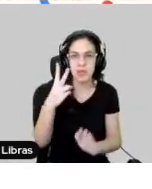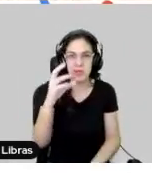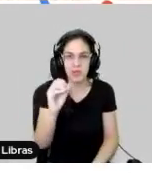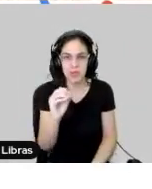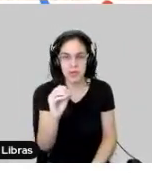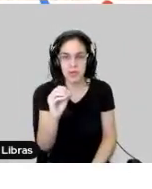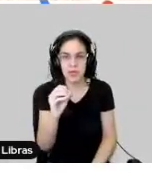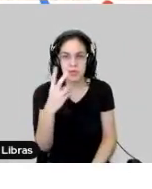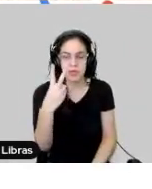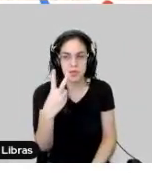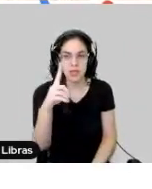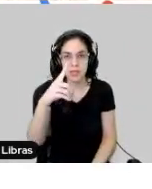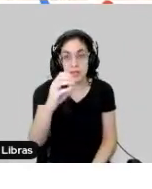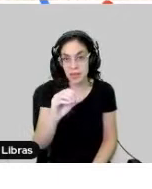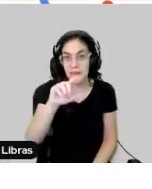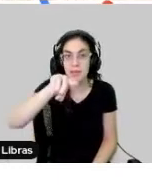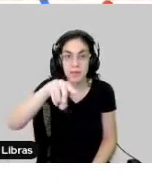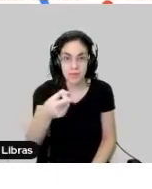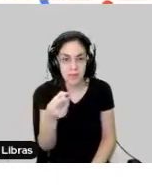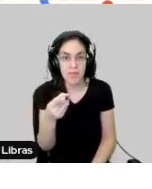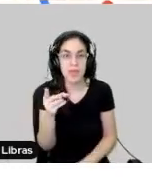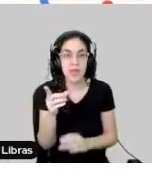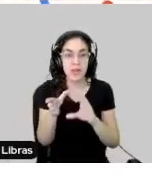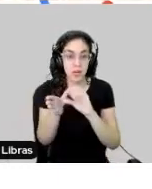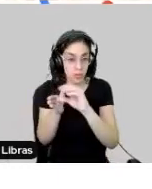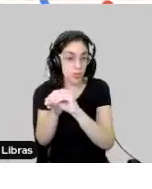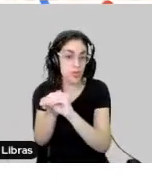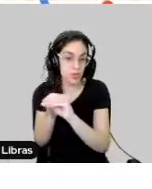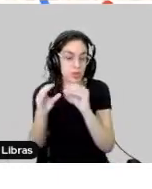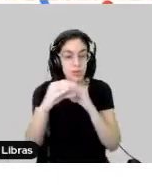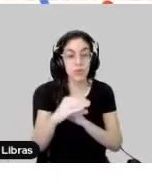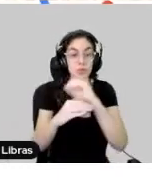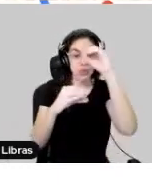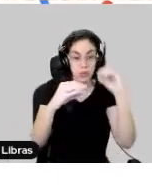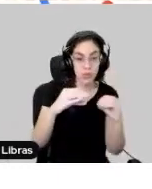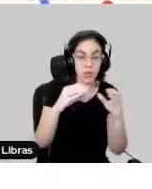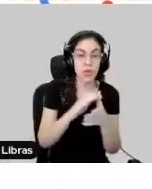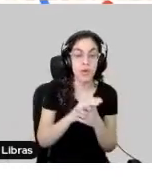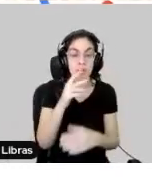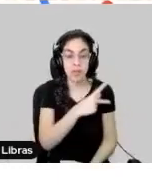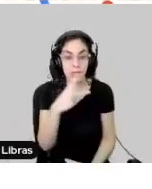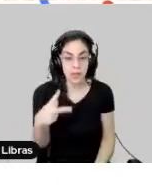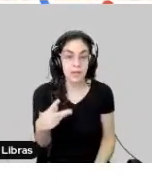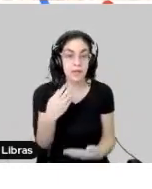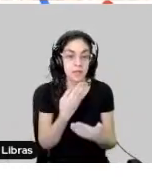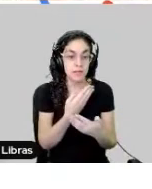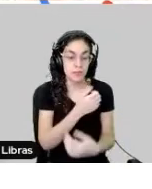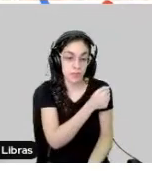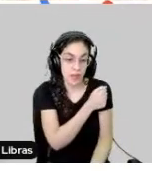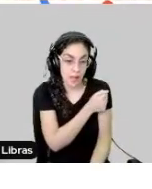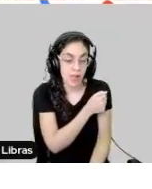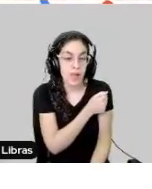mil contas de e-mail no Google for Education, né? Então, os professores e os alunos já estavam acostumados